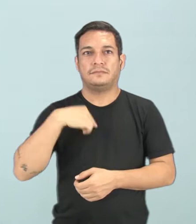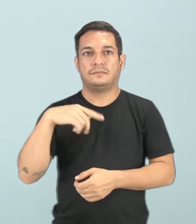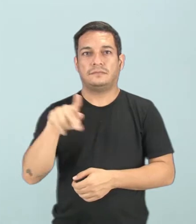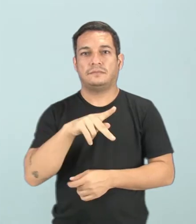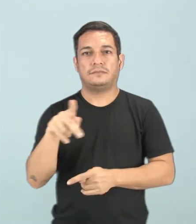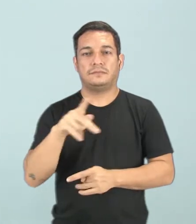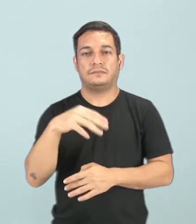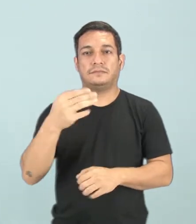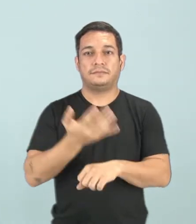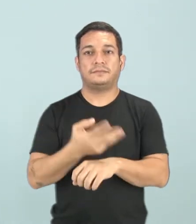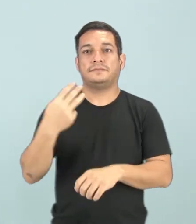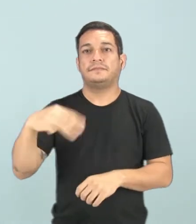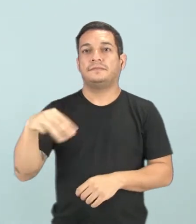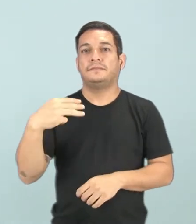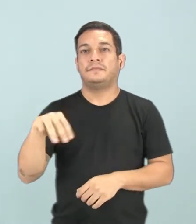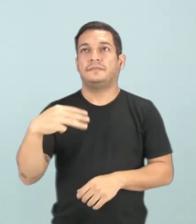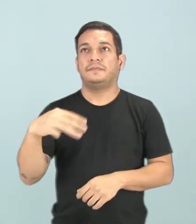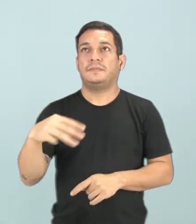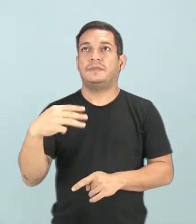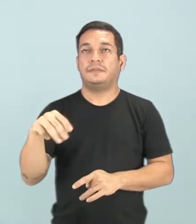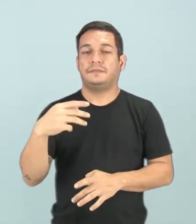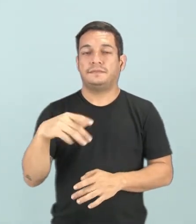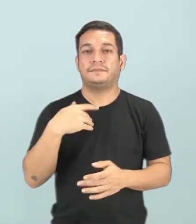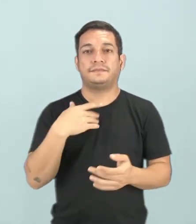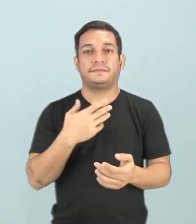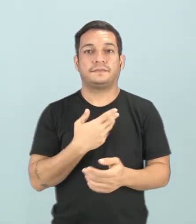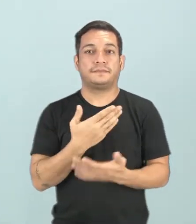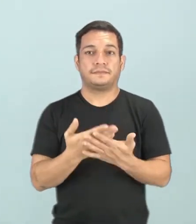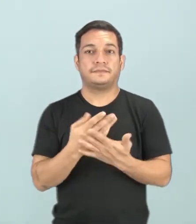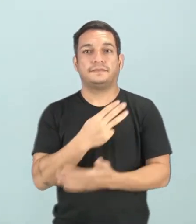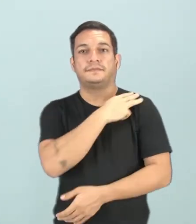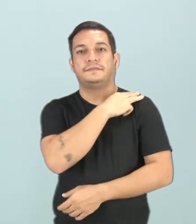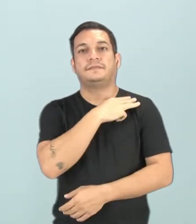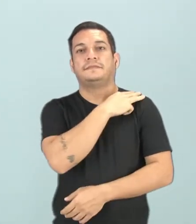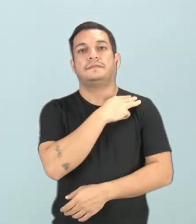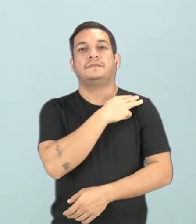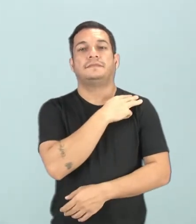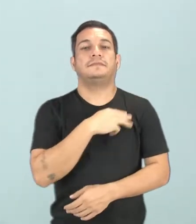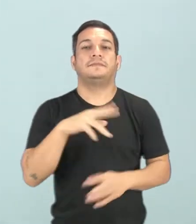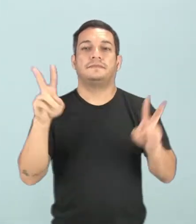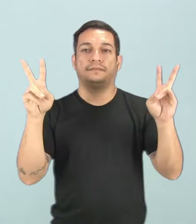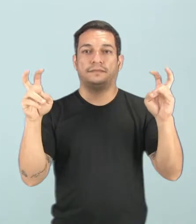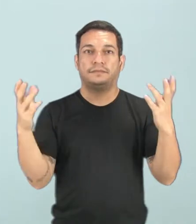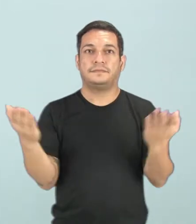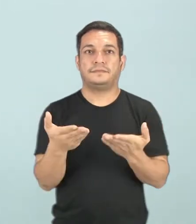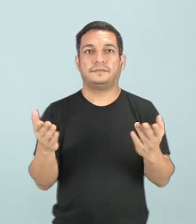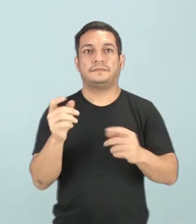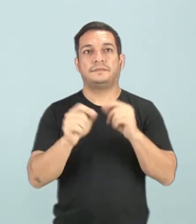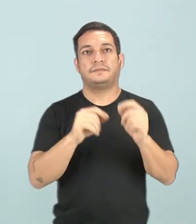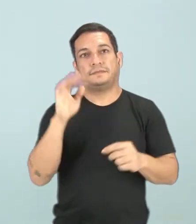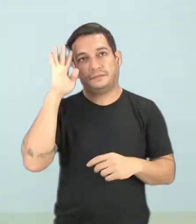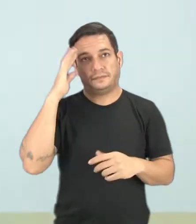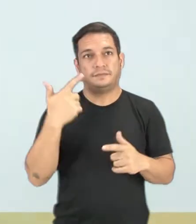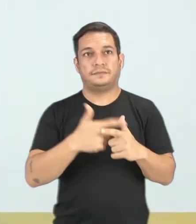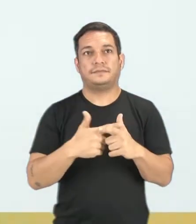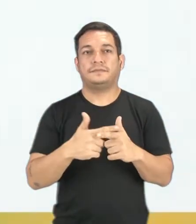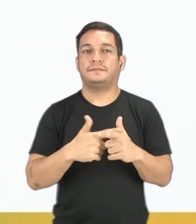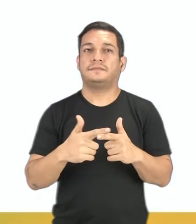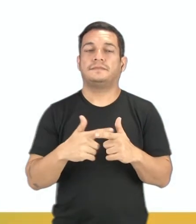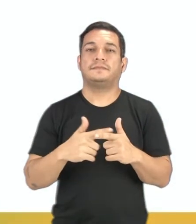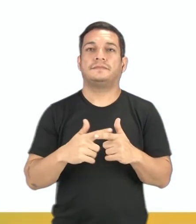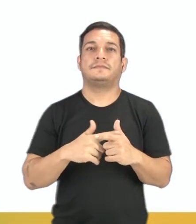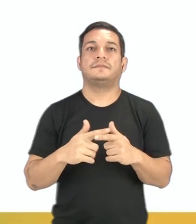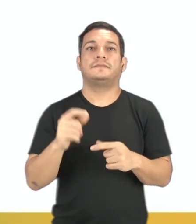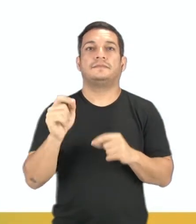matemática e hoje nós vamos trabalhar a aula do terceiro ano de matemática. Nosso tema de hoje será a resolução de problema